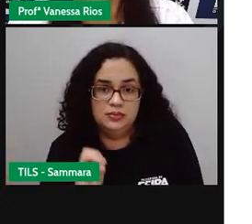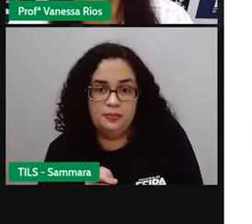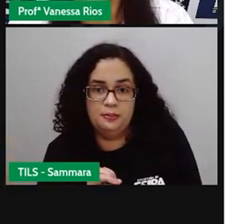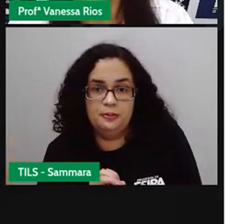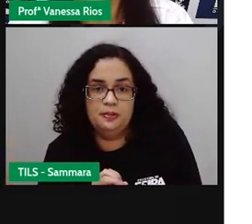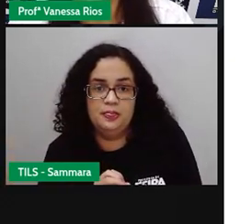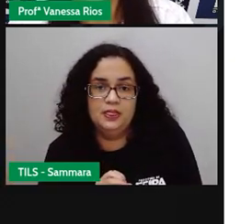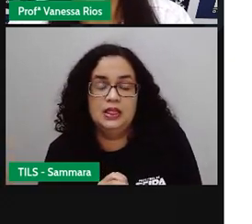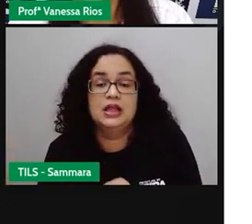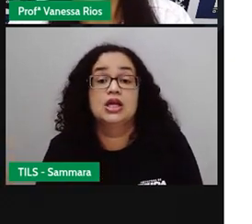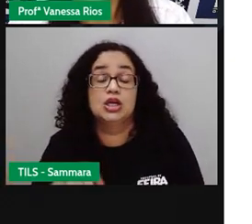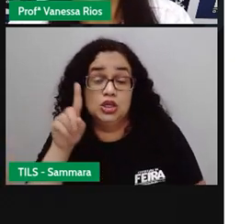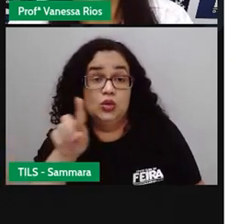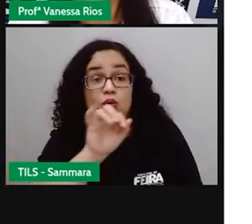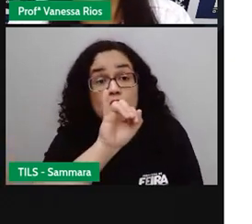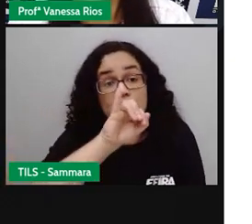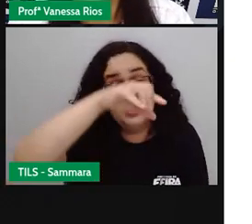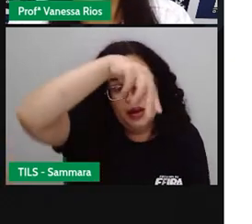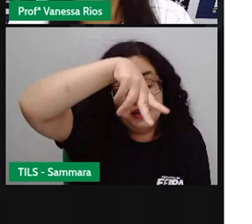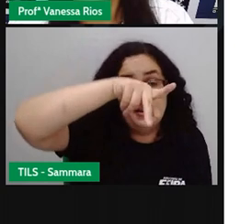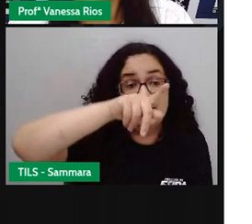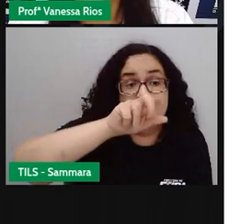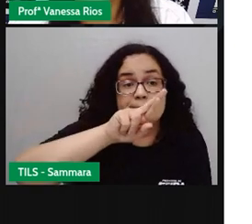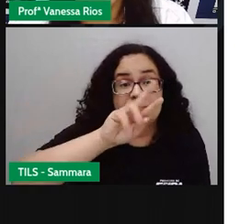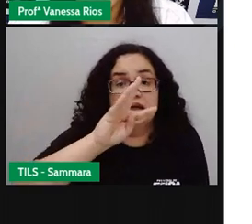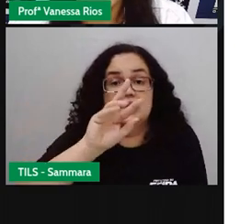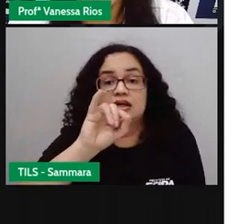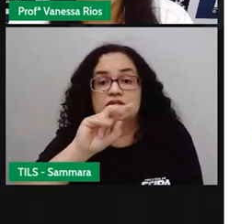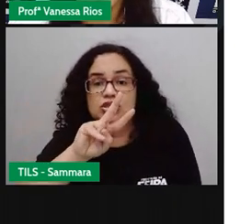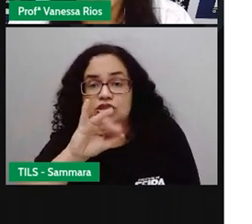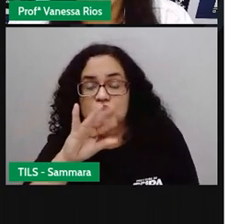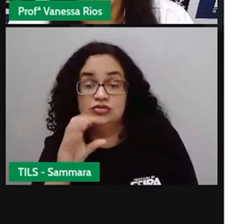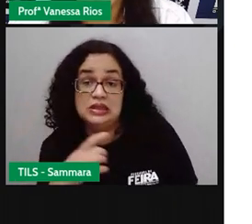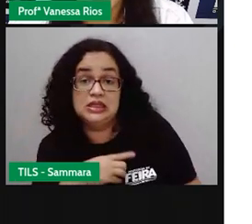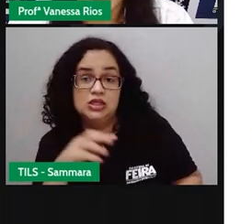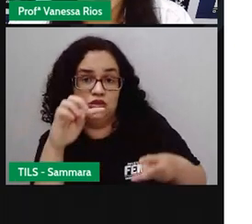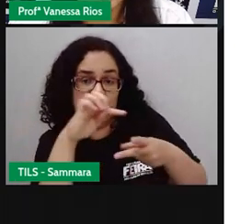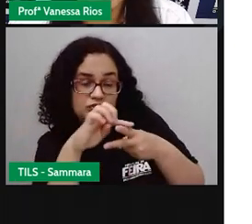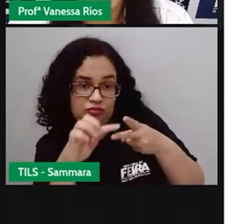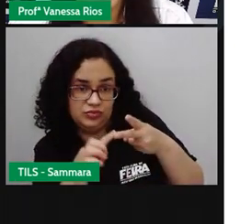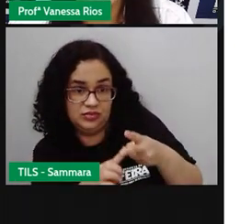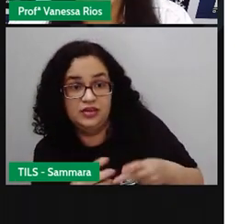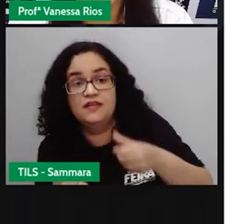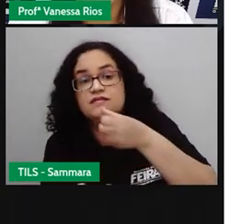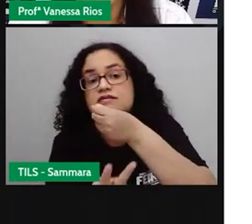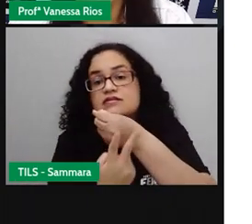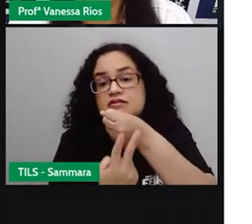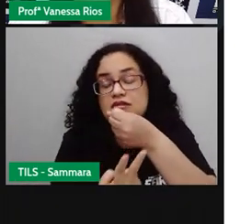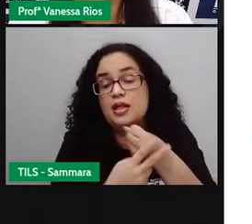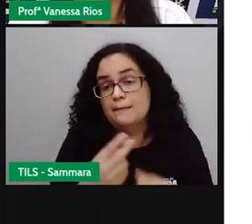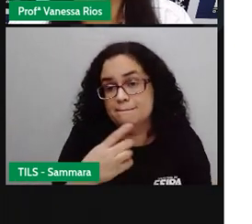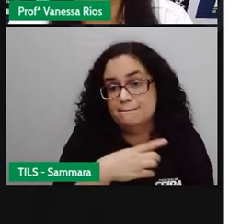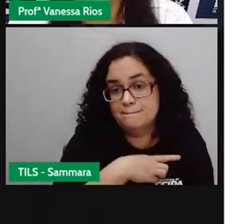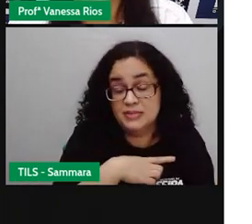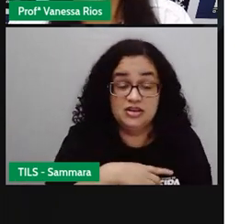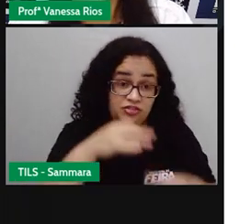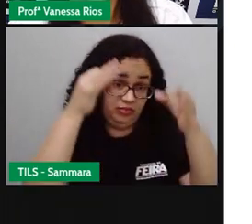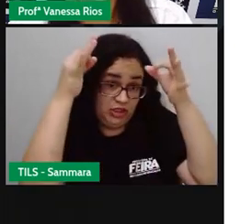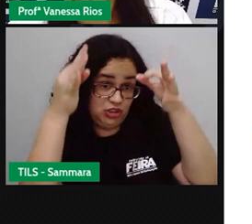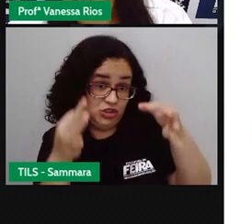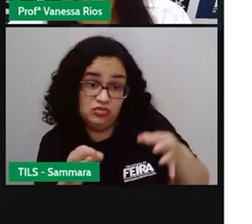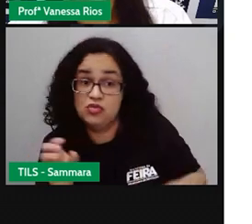E o imperativo, e temos duas formas do verbo no imperativo aparecer, que é o imperativo